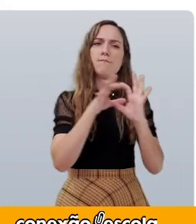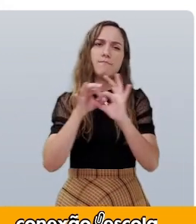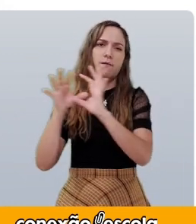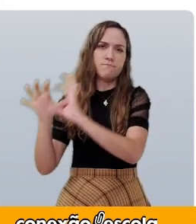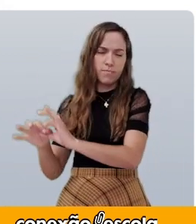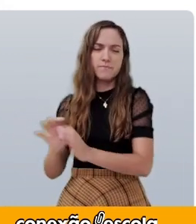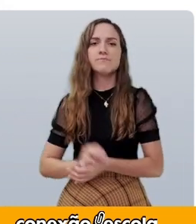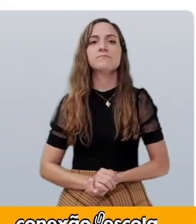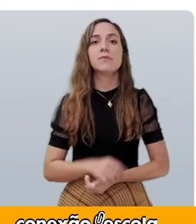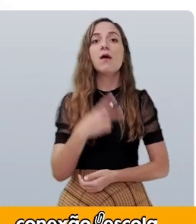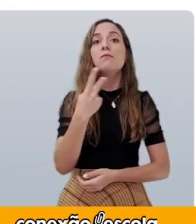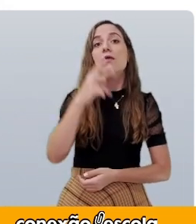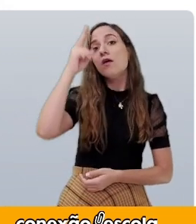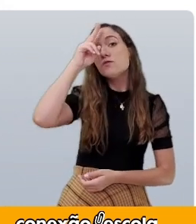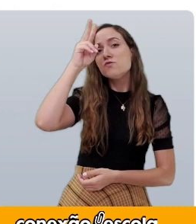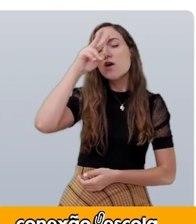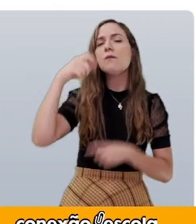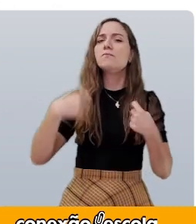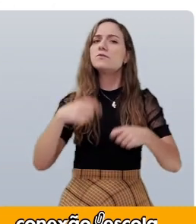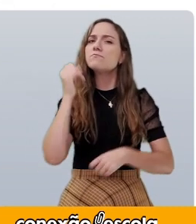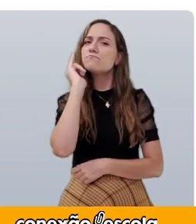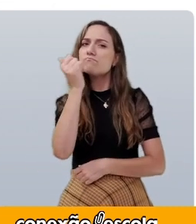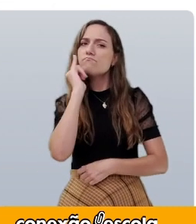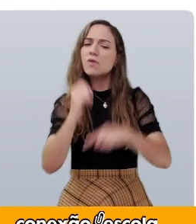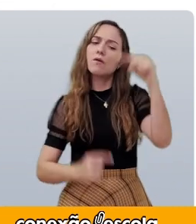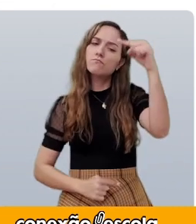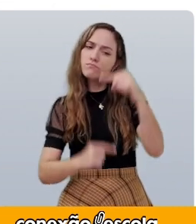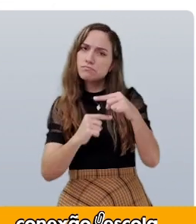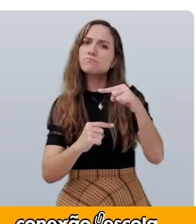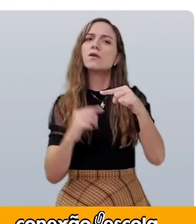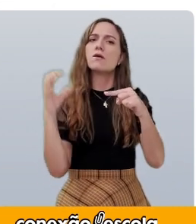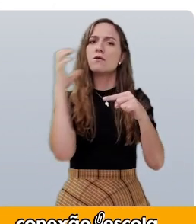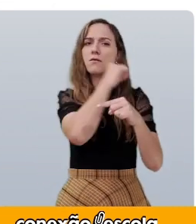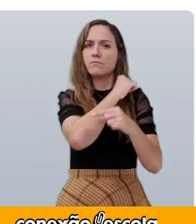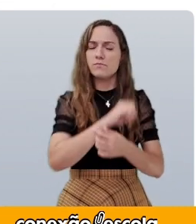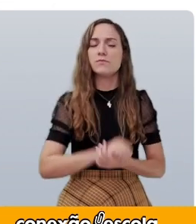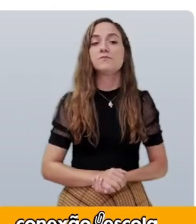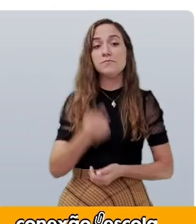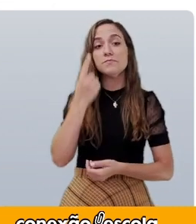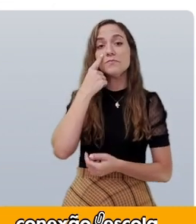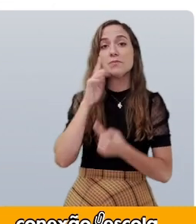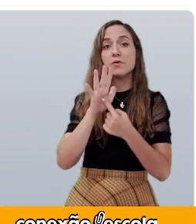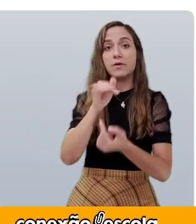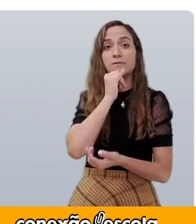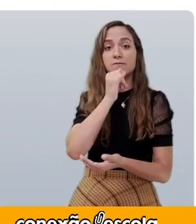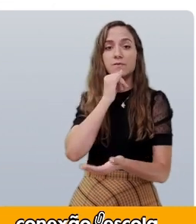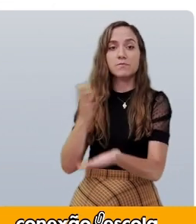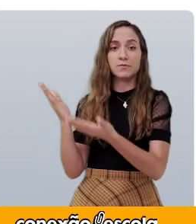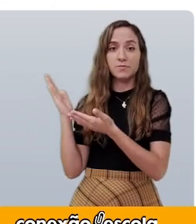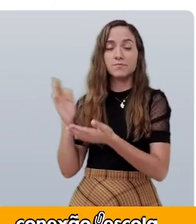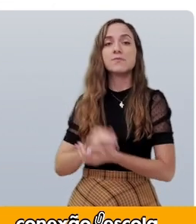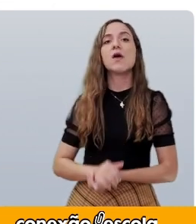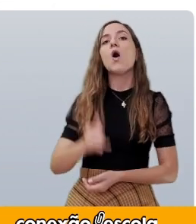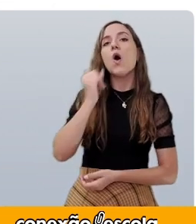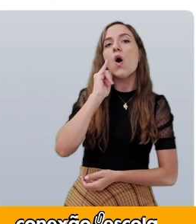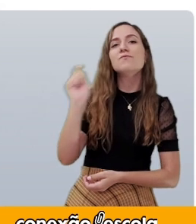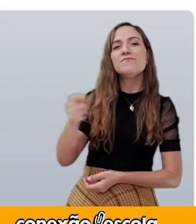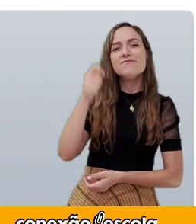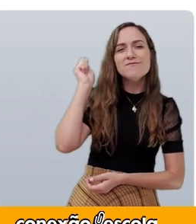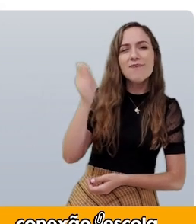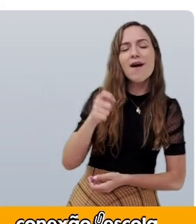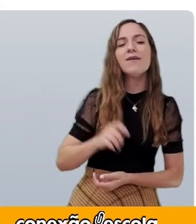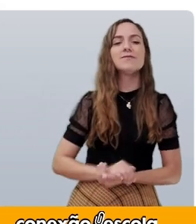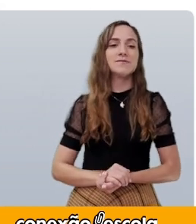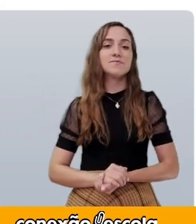A história é narrada de maneira breve. Olha só alguns contos. Contos de fadas,